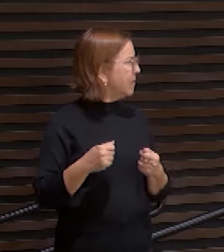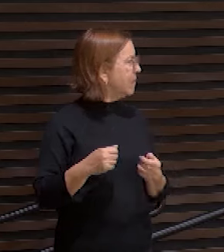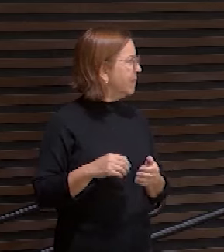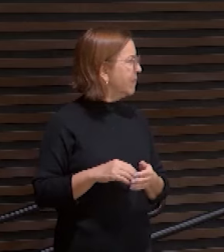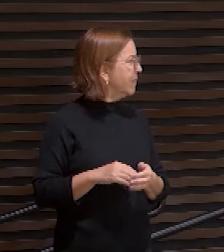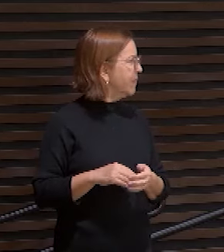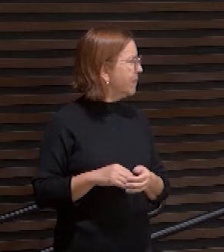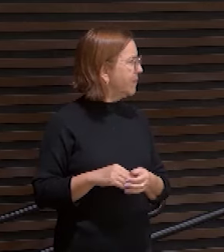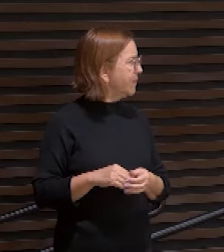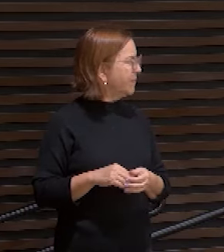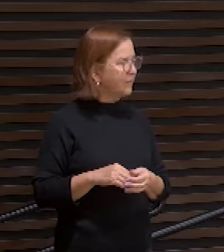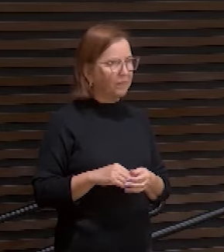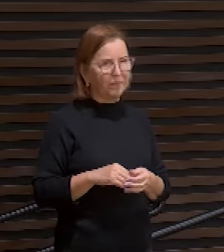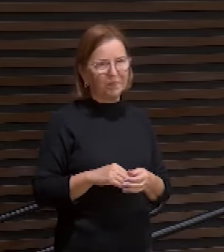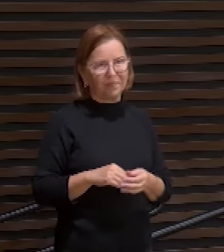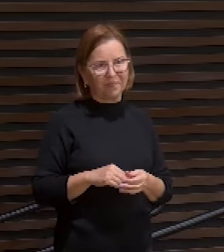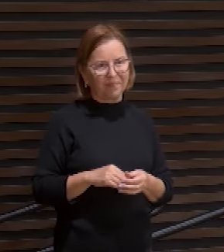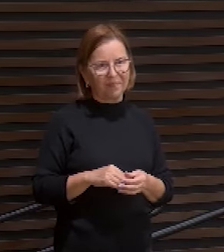mas